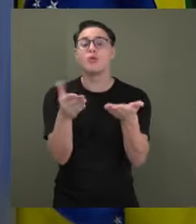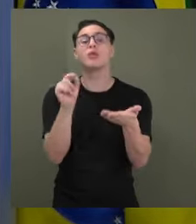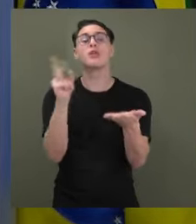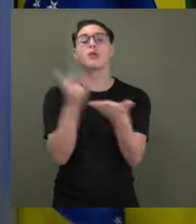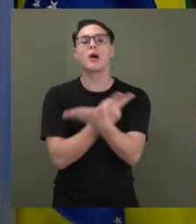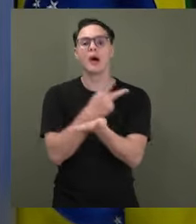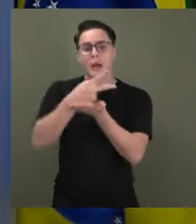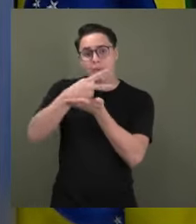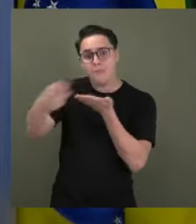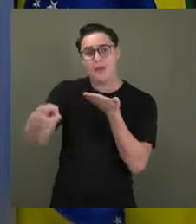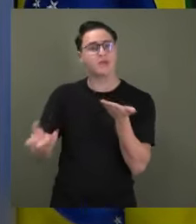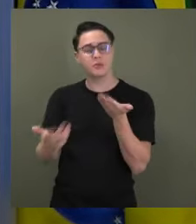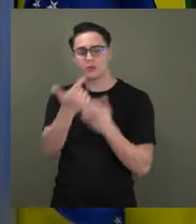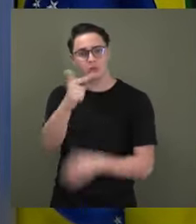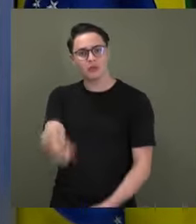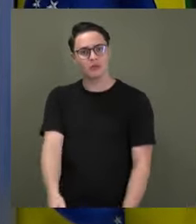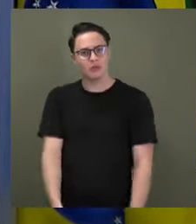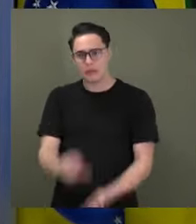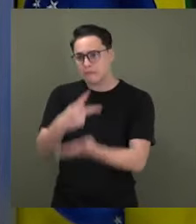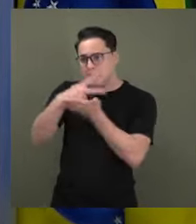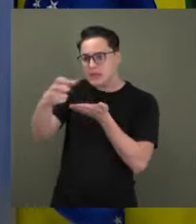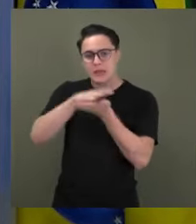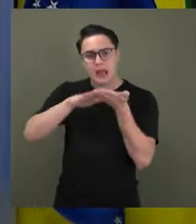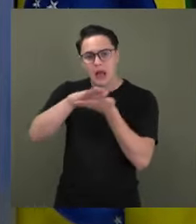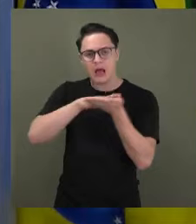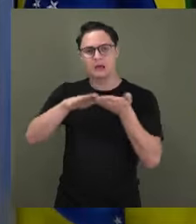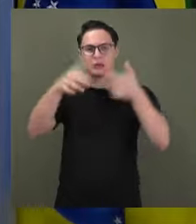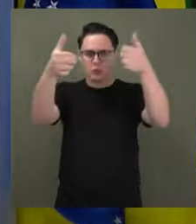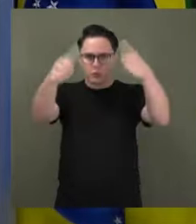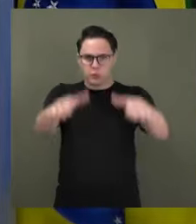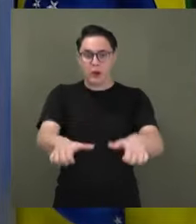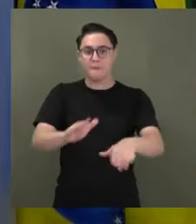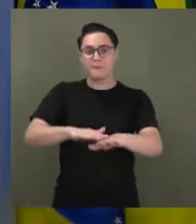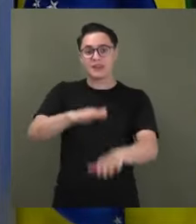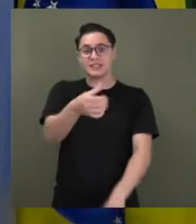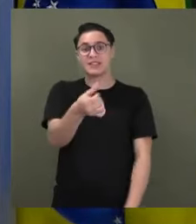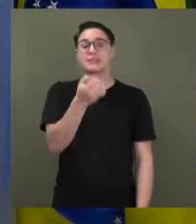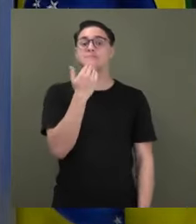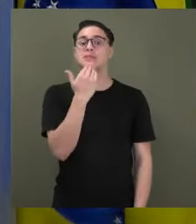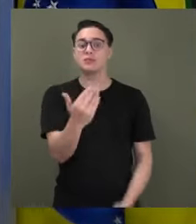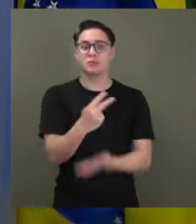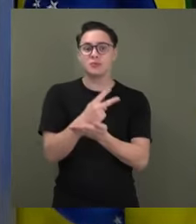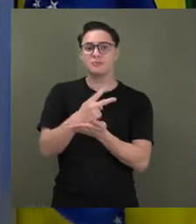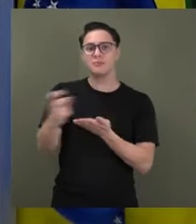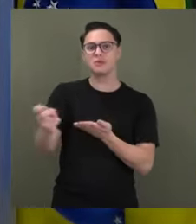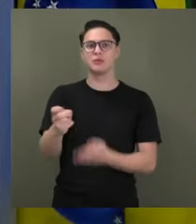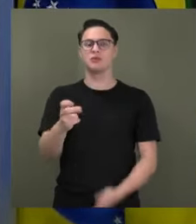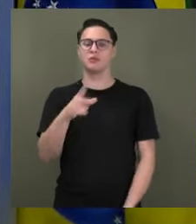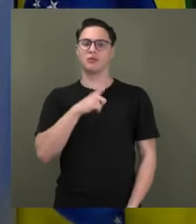Foi analisar, sem pré-julgamentos, mais de 60 pedidos de impeachment que estão